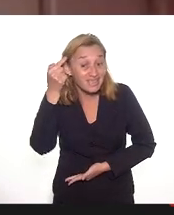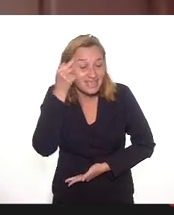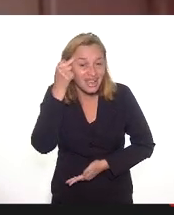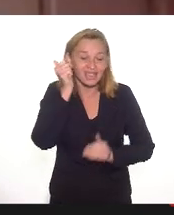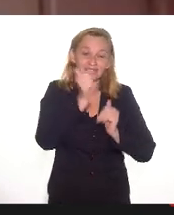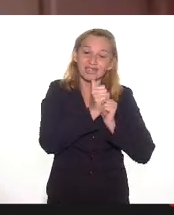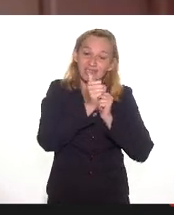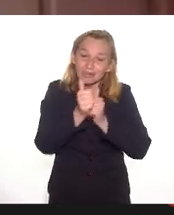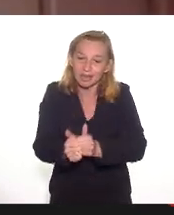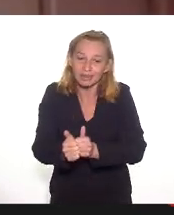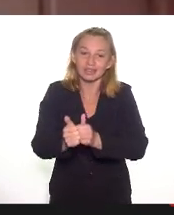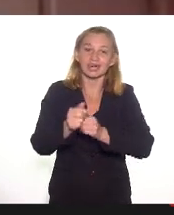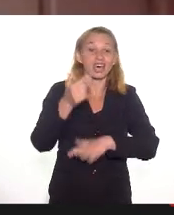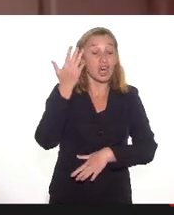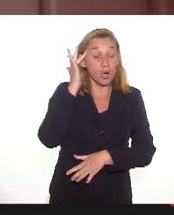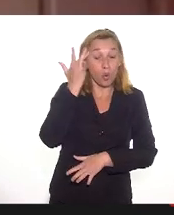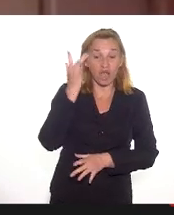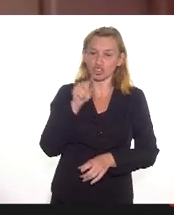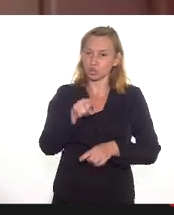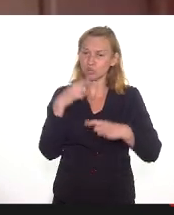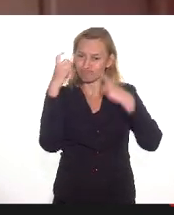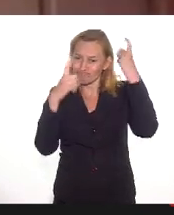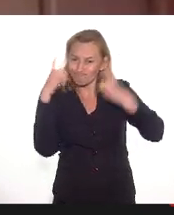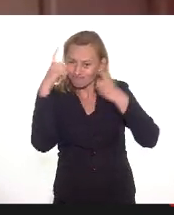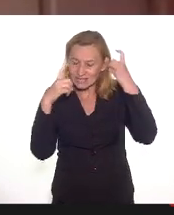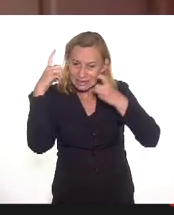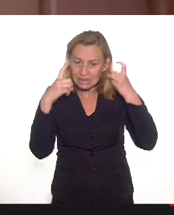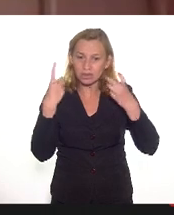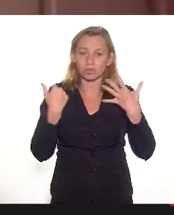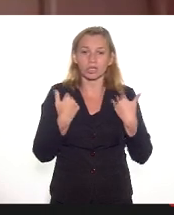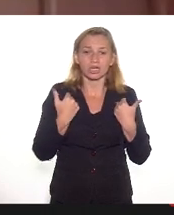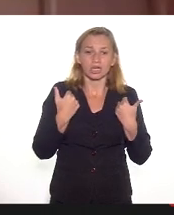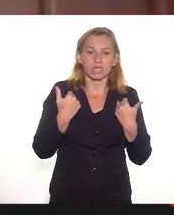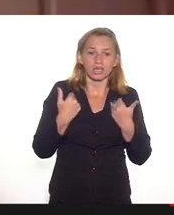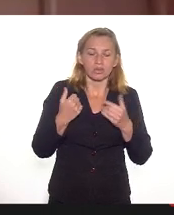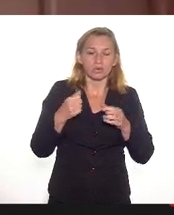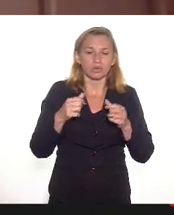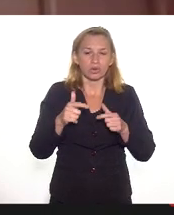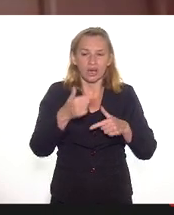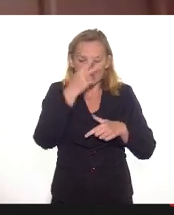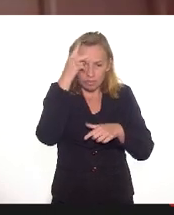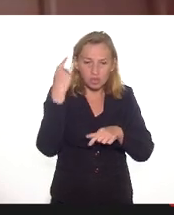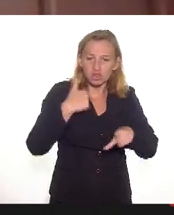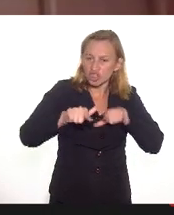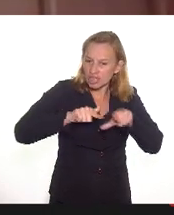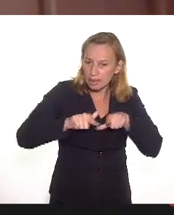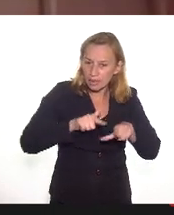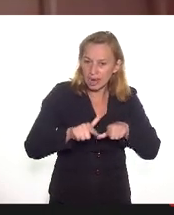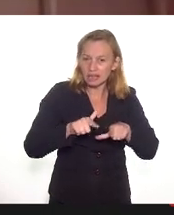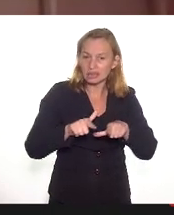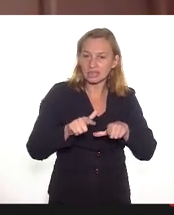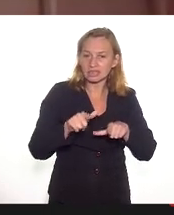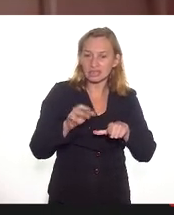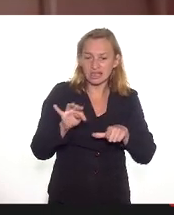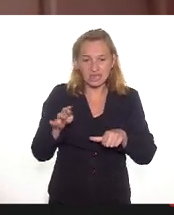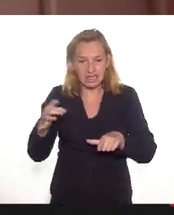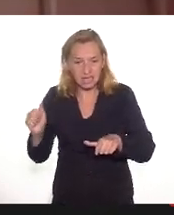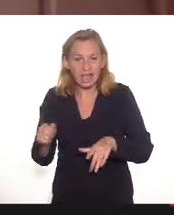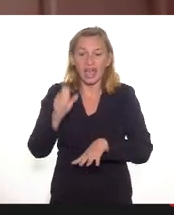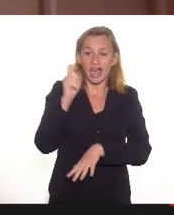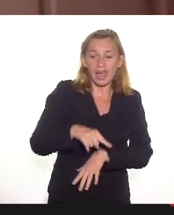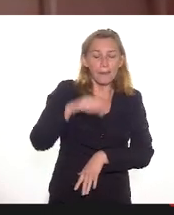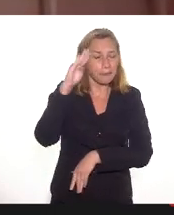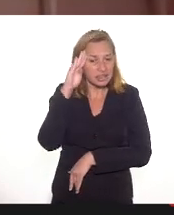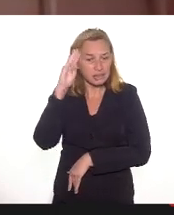encaminhamentos, acho que essa sua preocupação com os trabalhadores e trabalhadoras terceirizados é fundamental